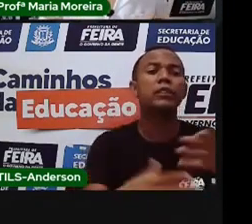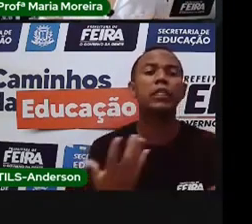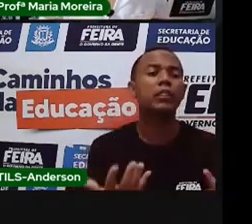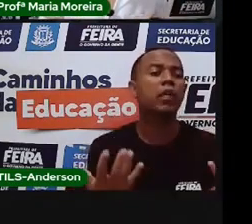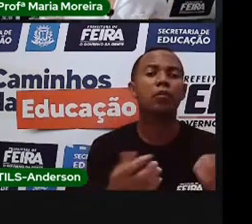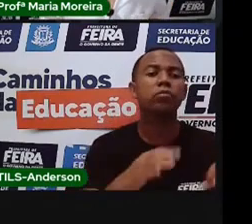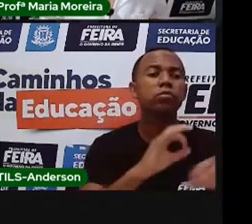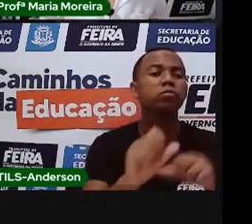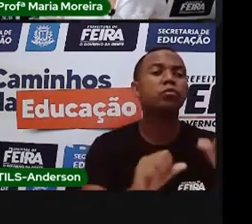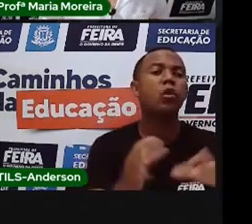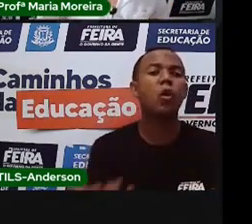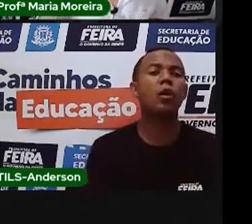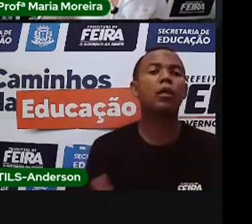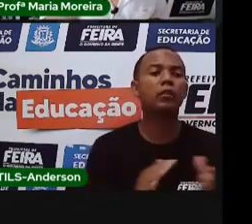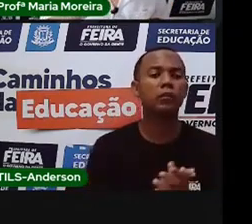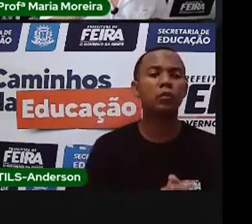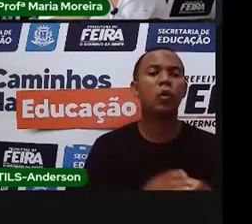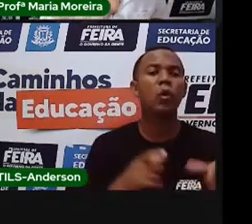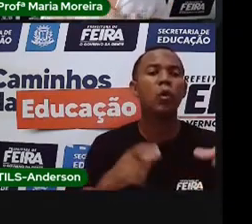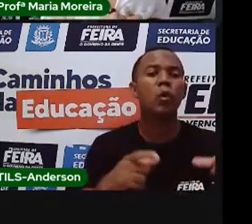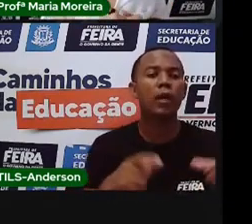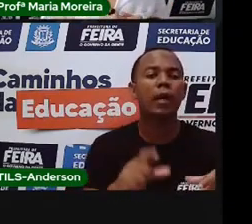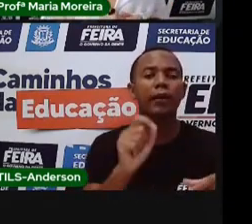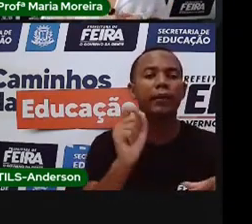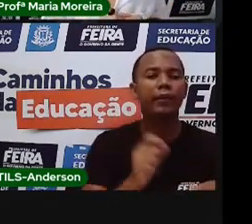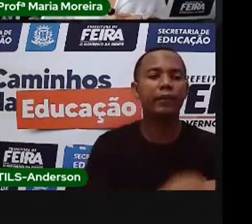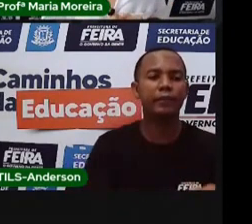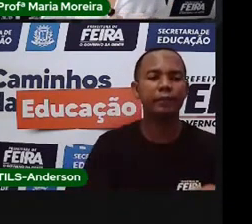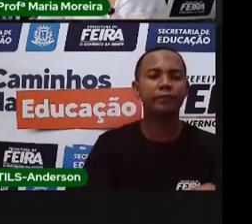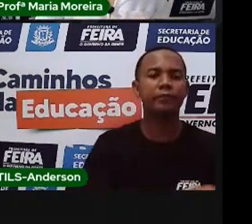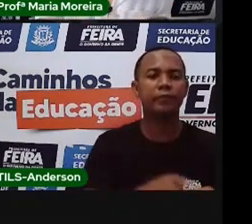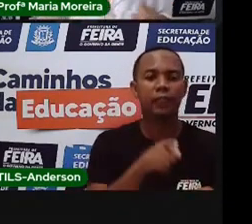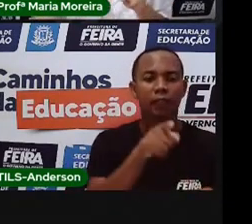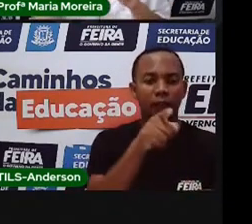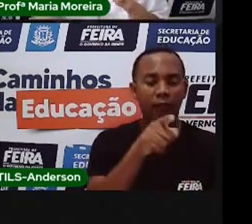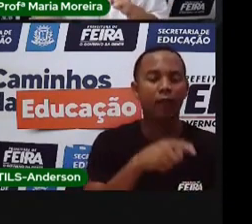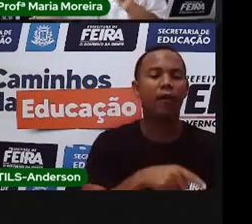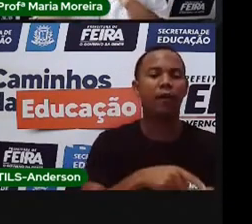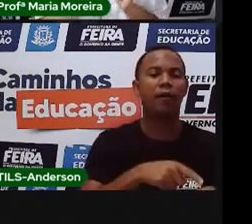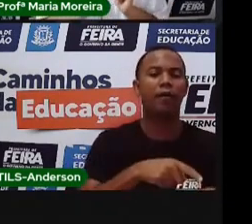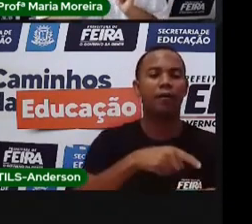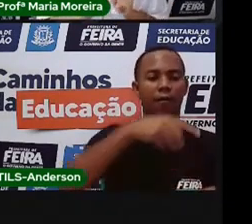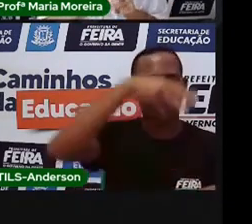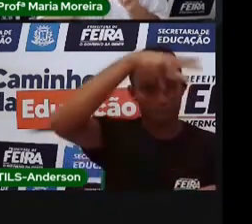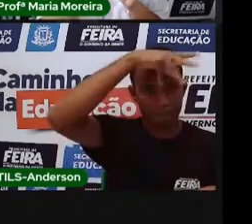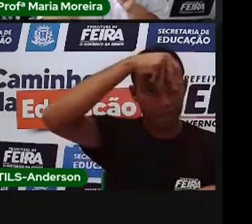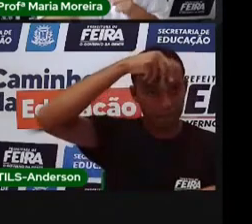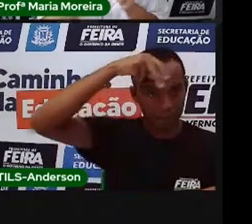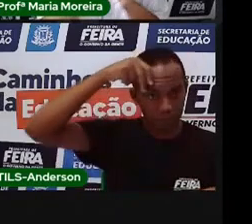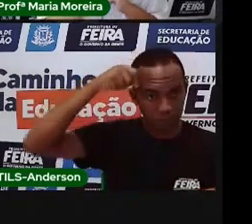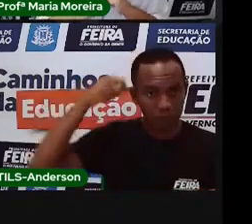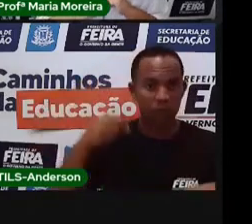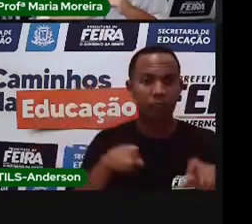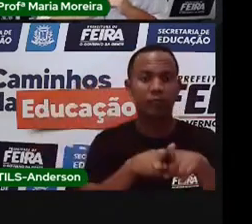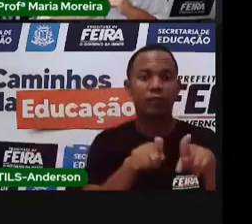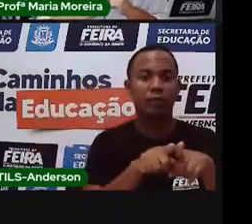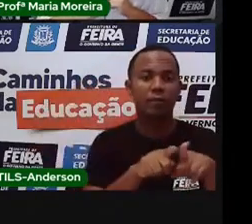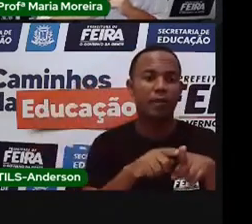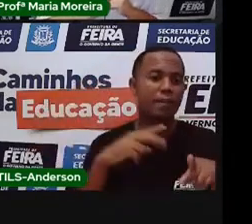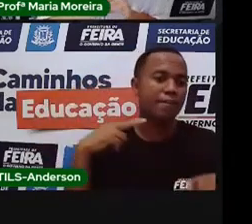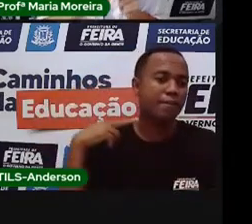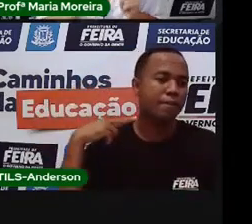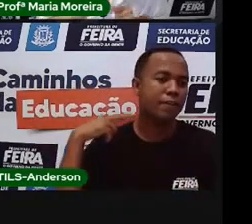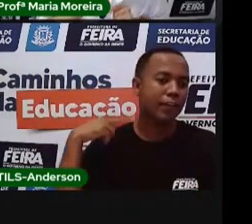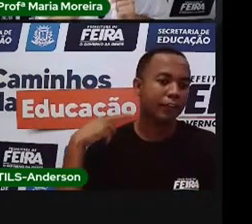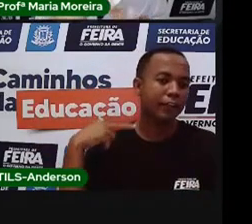serviços. E a gente cobra onde? Ao prefeito, olha a foto da prefeitura aí, aos nossos vereadores. Olha a